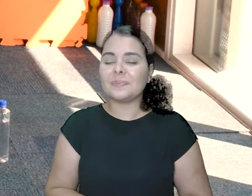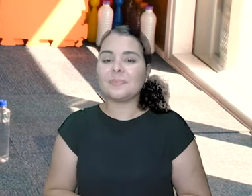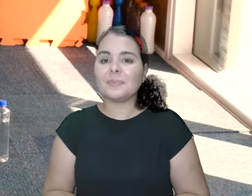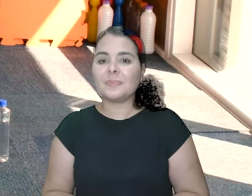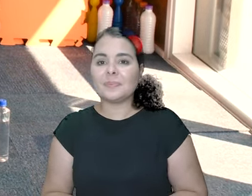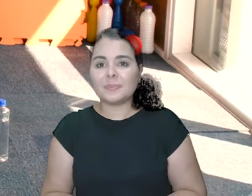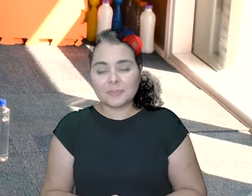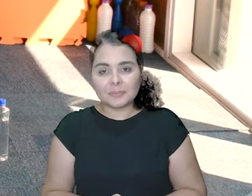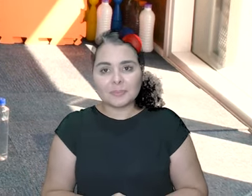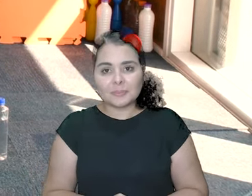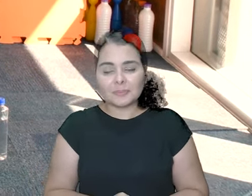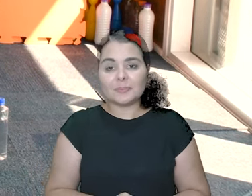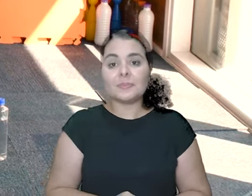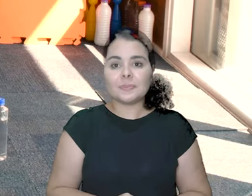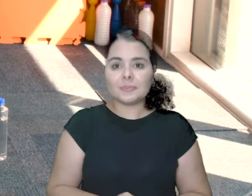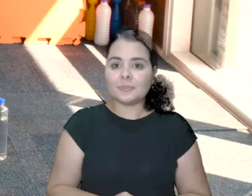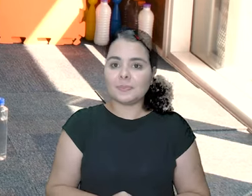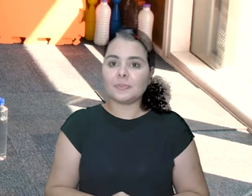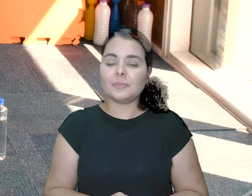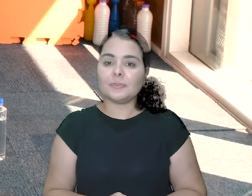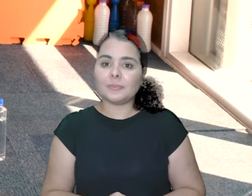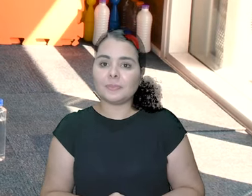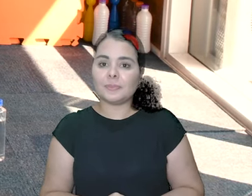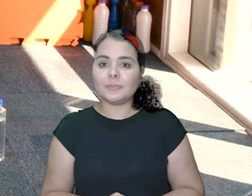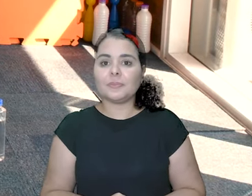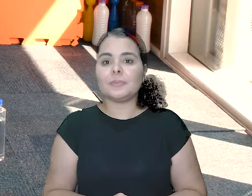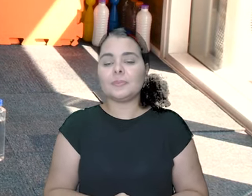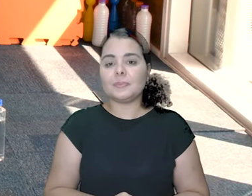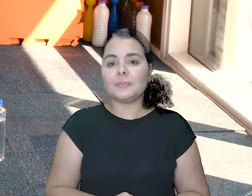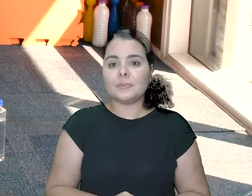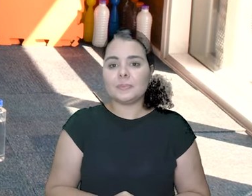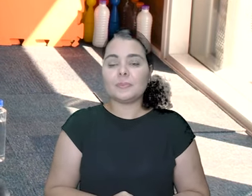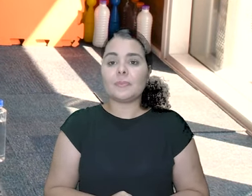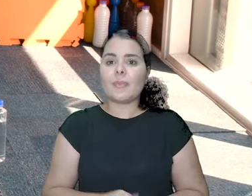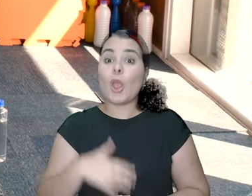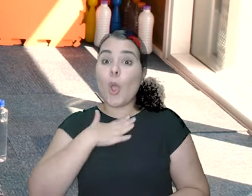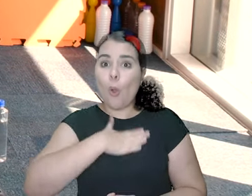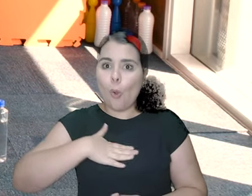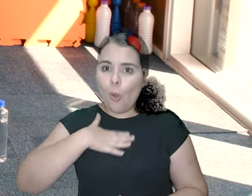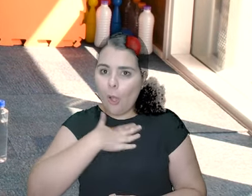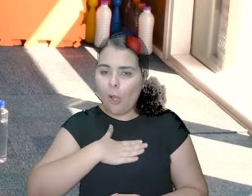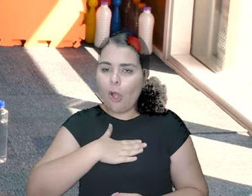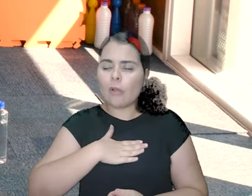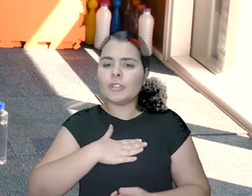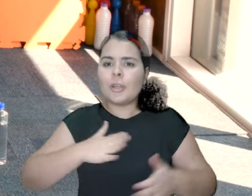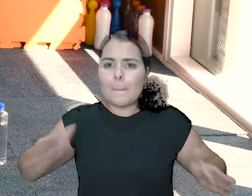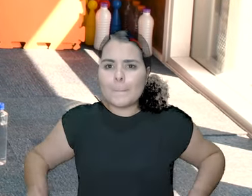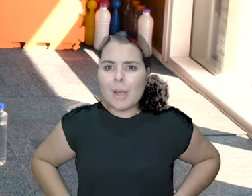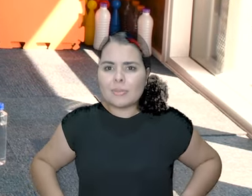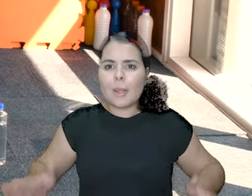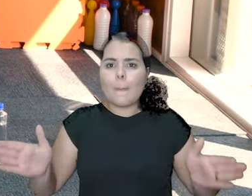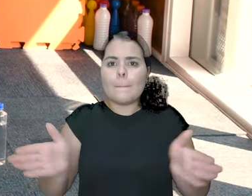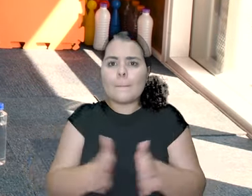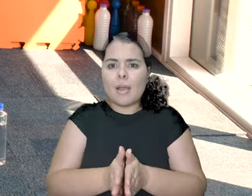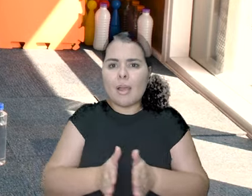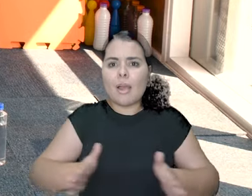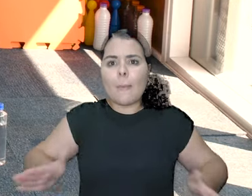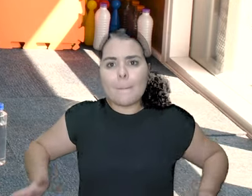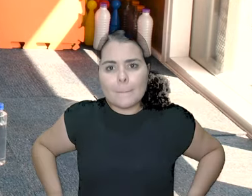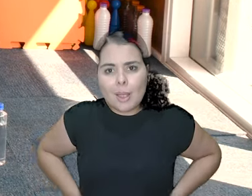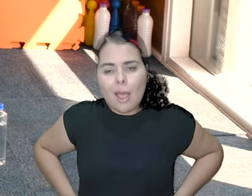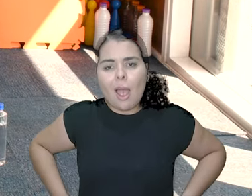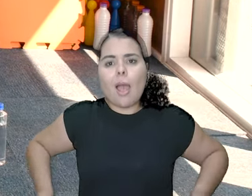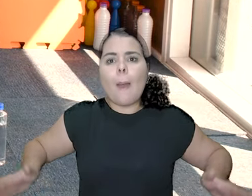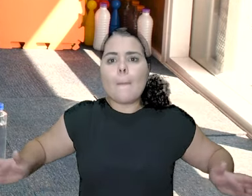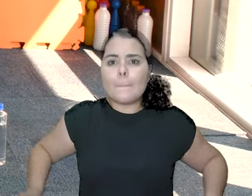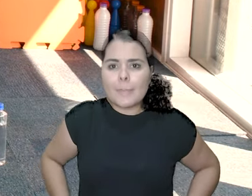Isso, galera. Isso, E sobe. Boa! Eu gosto de ouvir o barulhinho